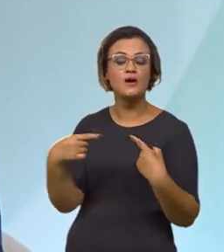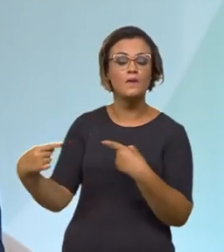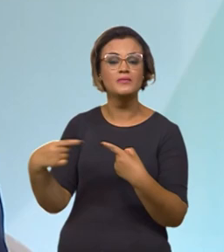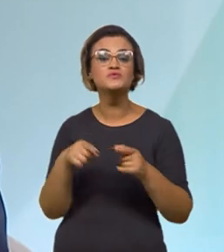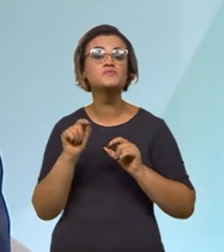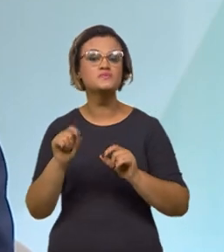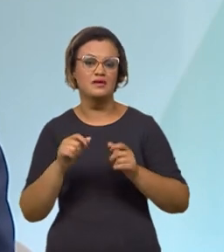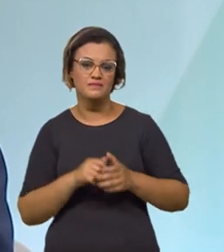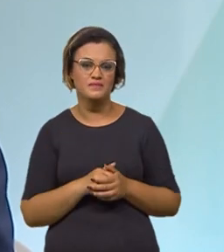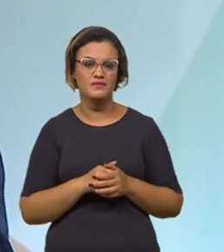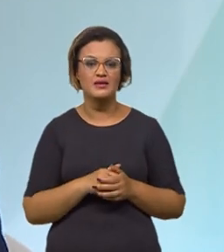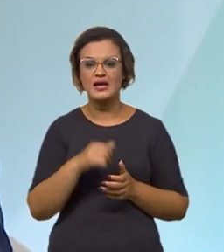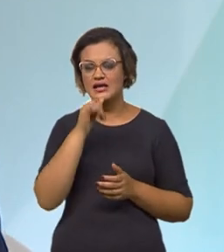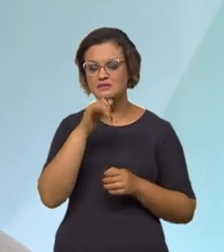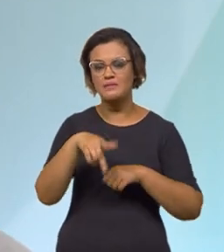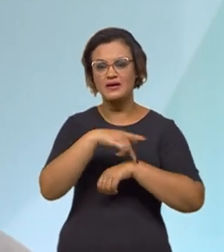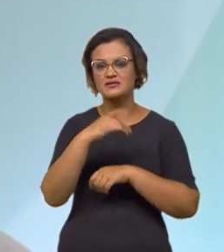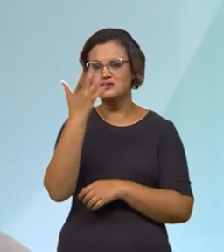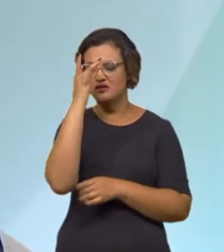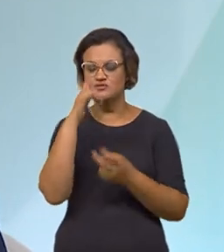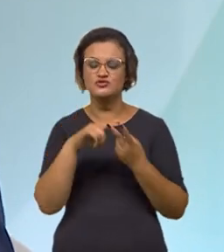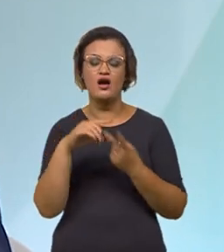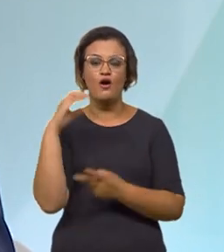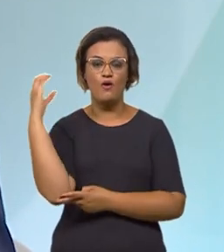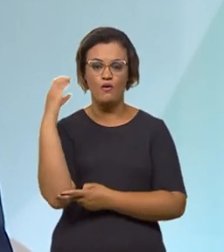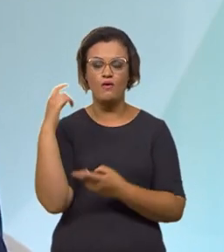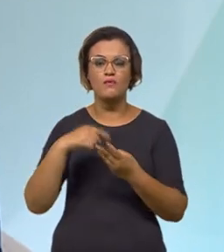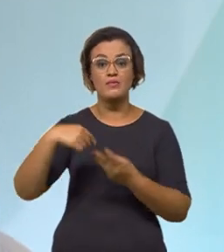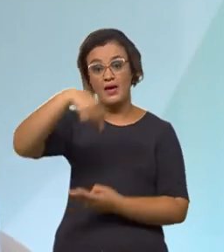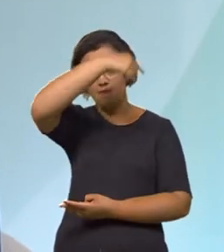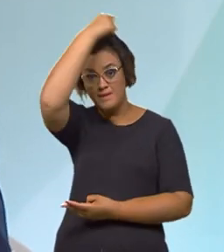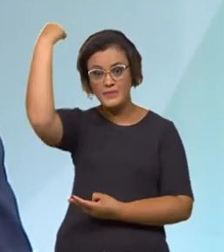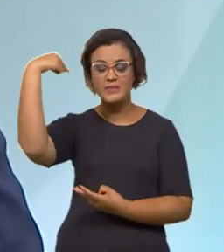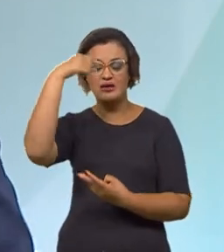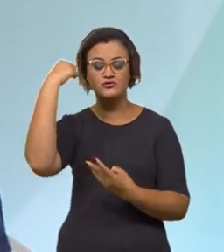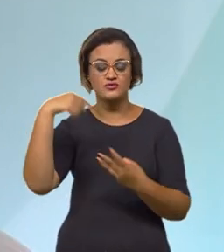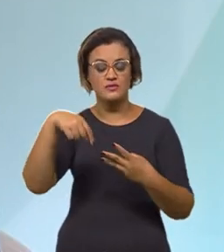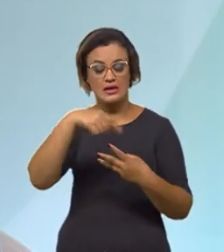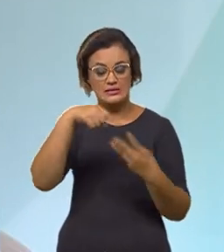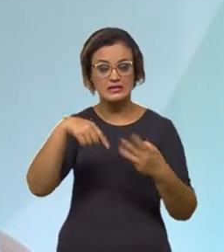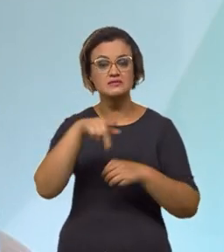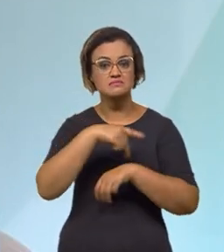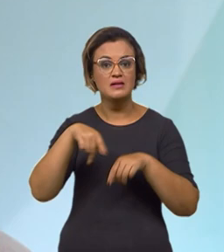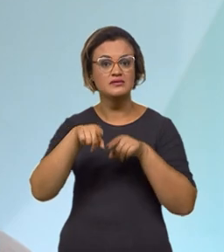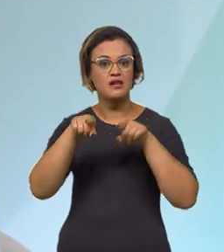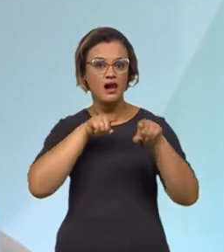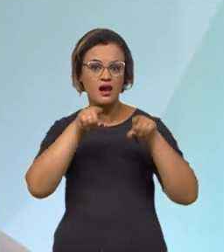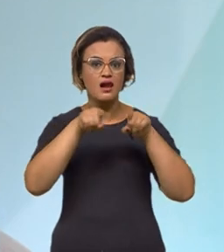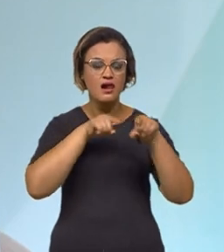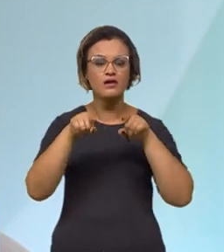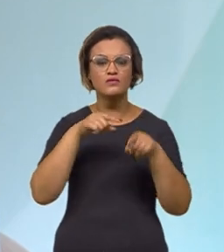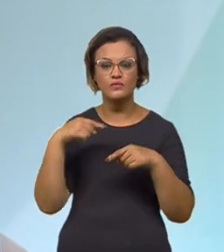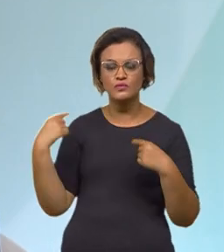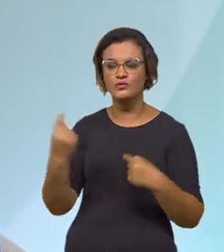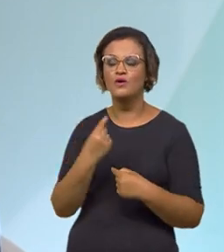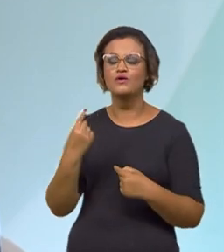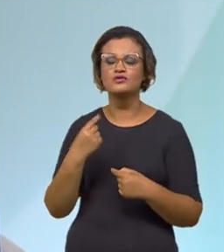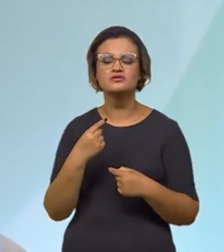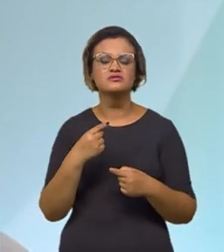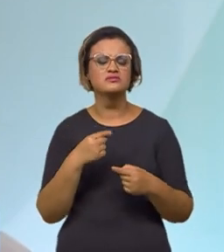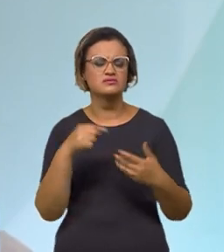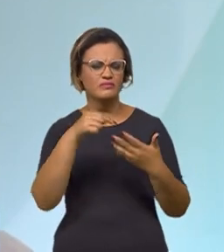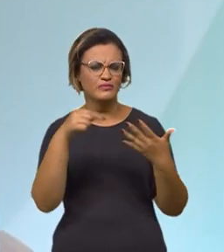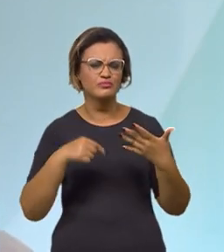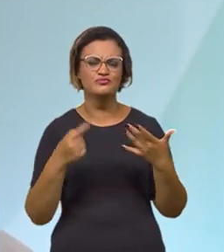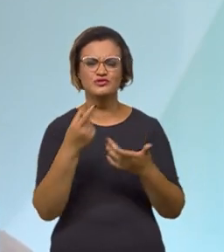recurso. Então, hoje é a Índia, Colômbia, México, são os grandes países hoje que estão competindo conosco pelo recurso dos grandes fundos de pensão,